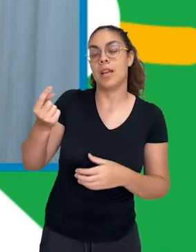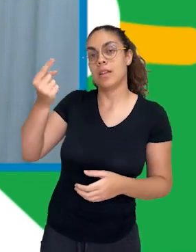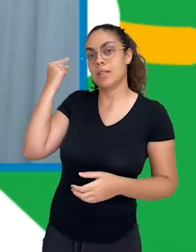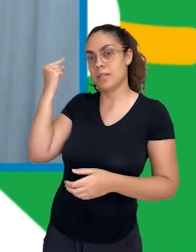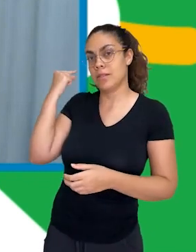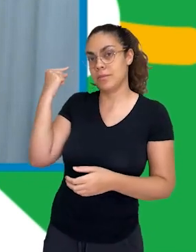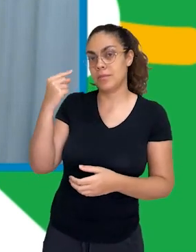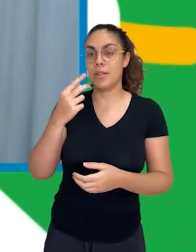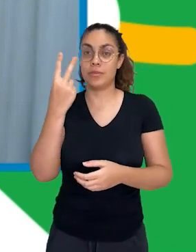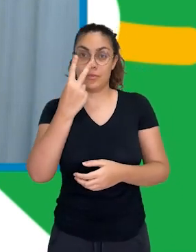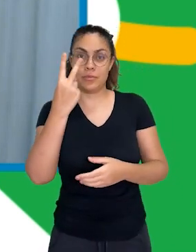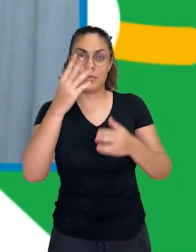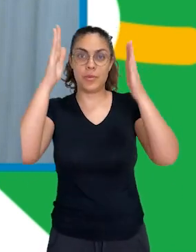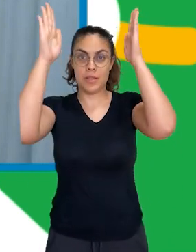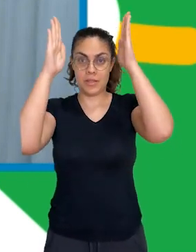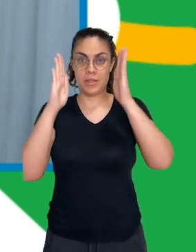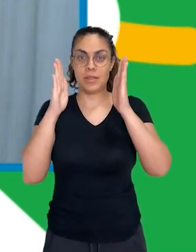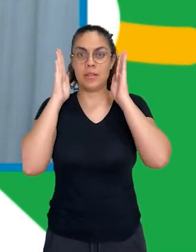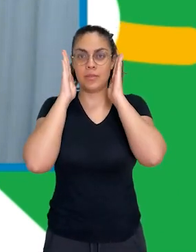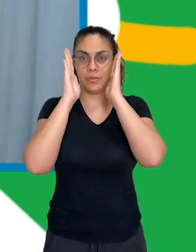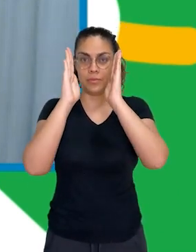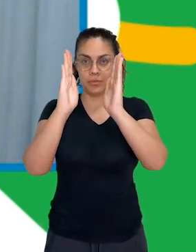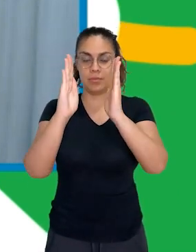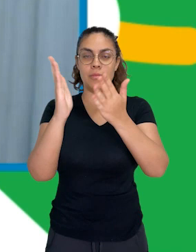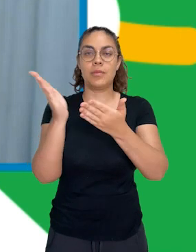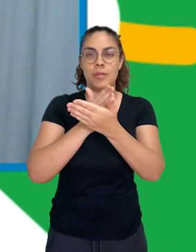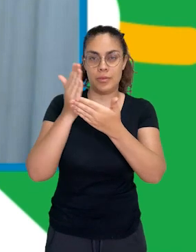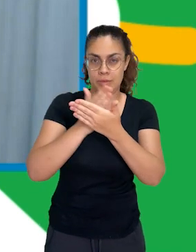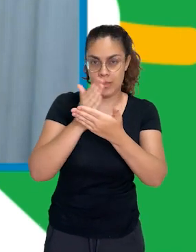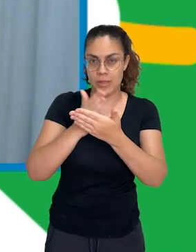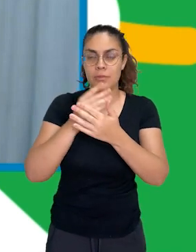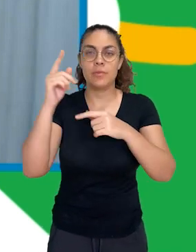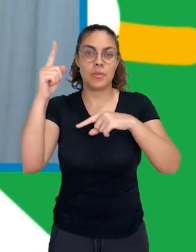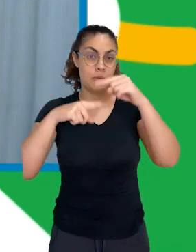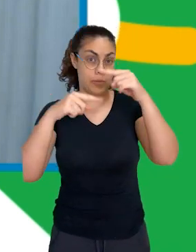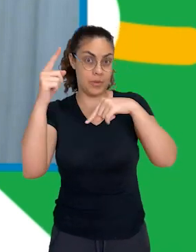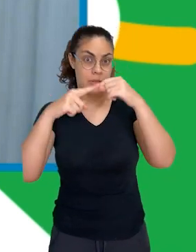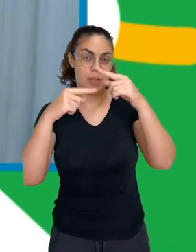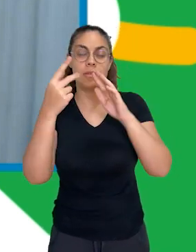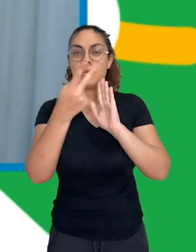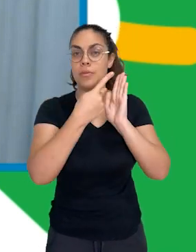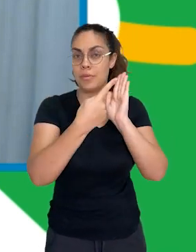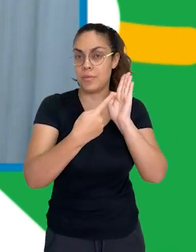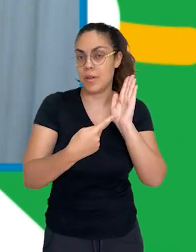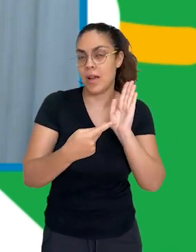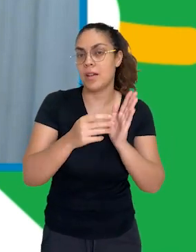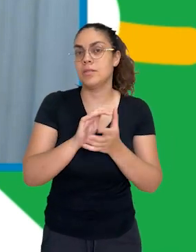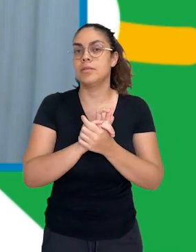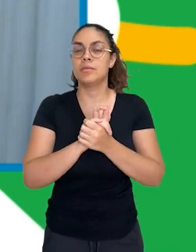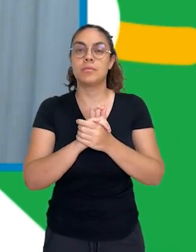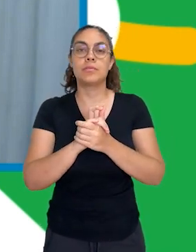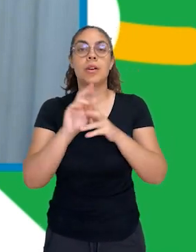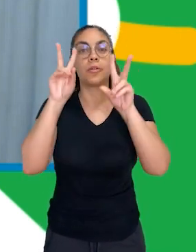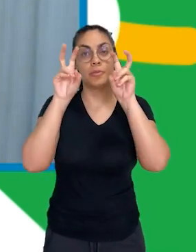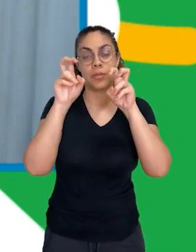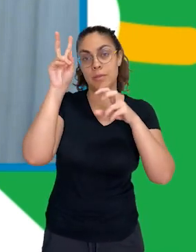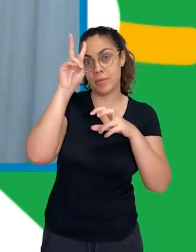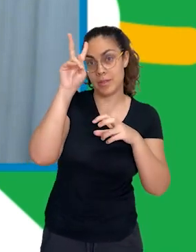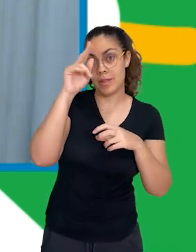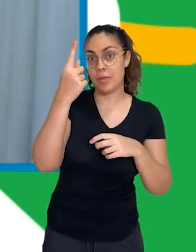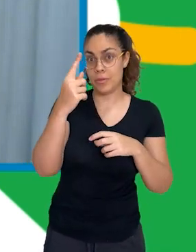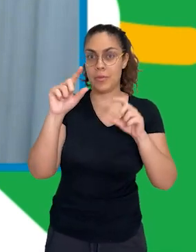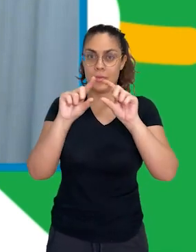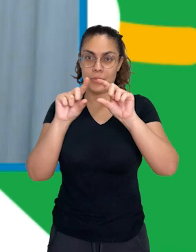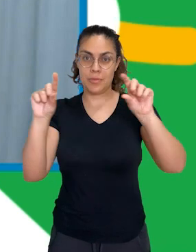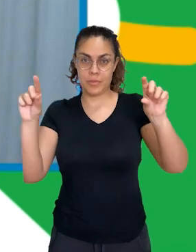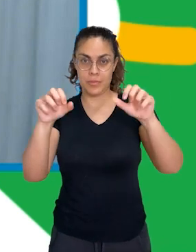fundo. Existem duas estantes com livros e alguns objetos de arte e decoração com o tema de história, um gaveteiro